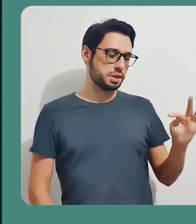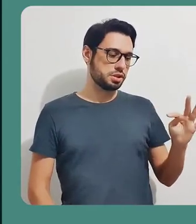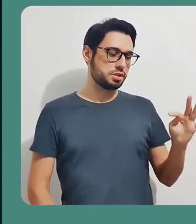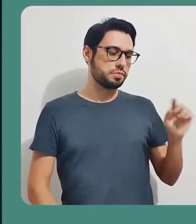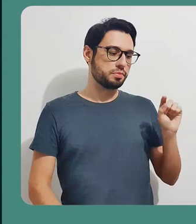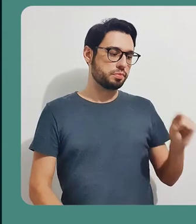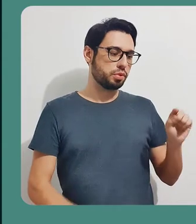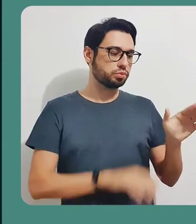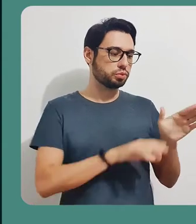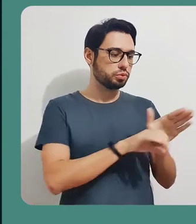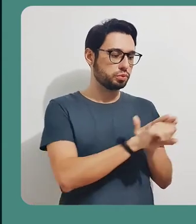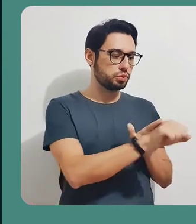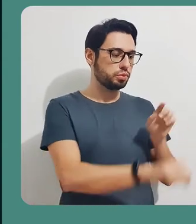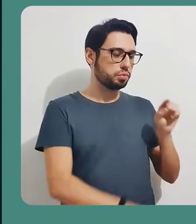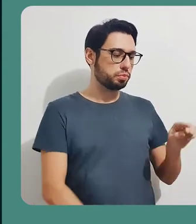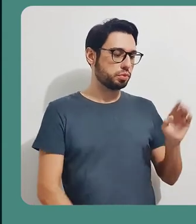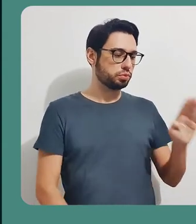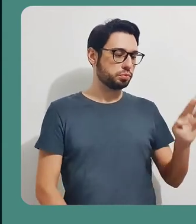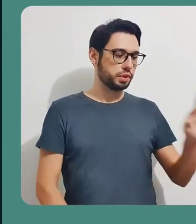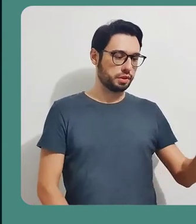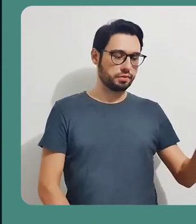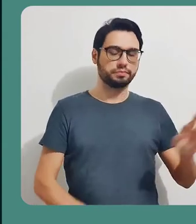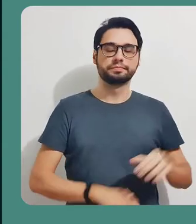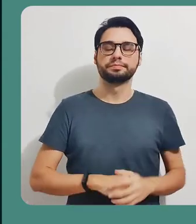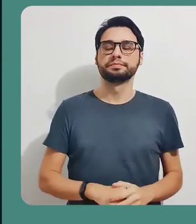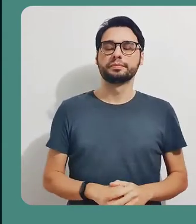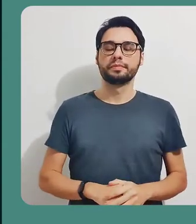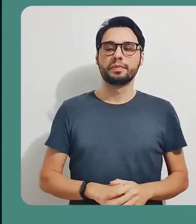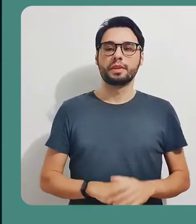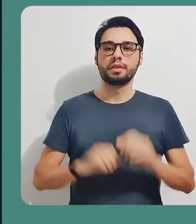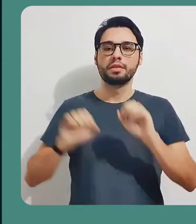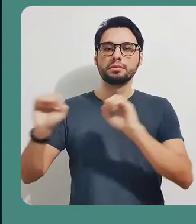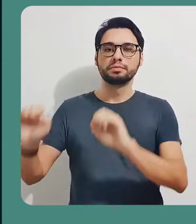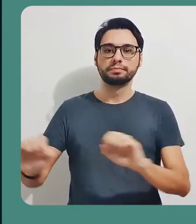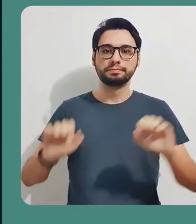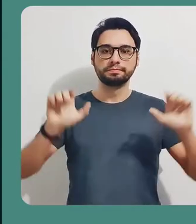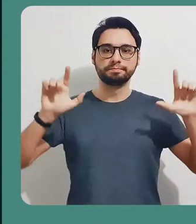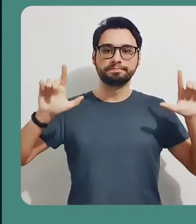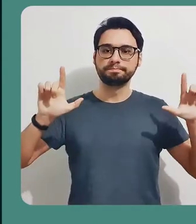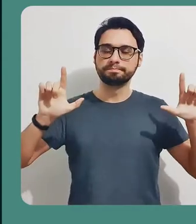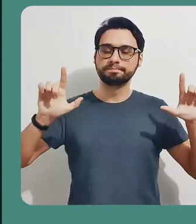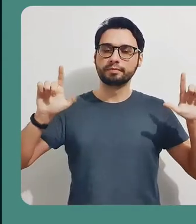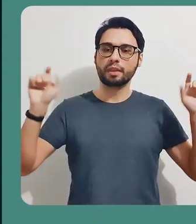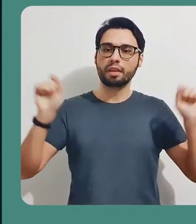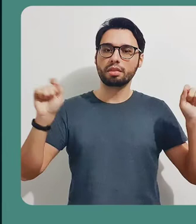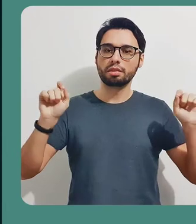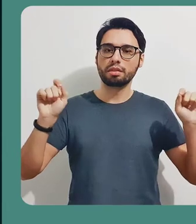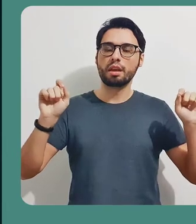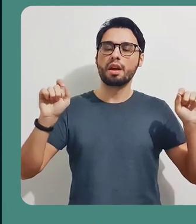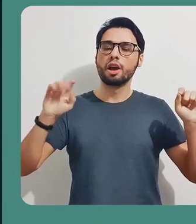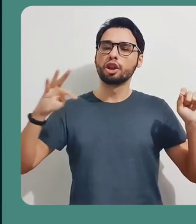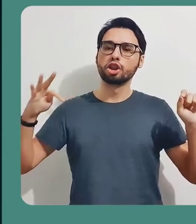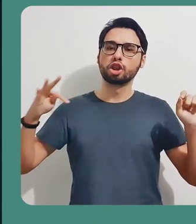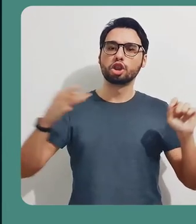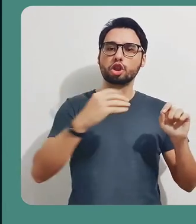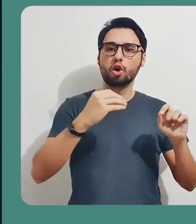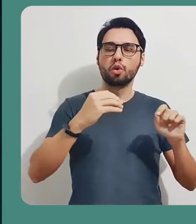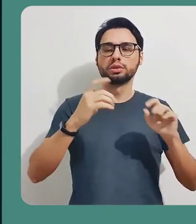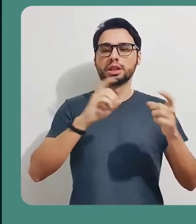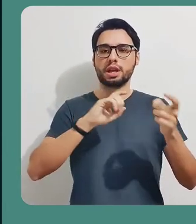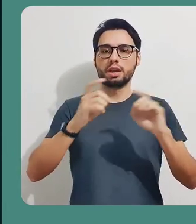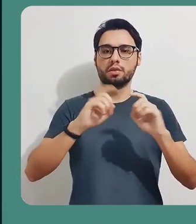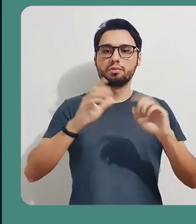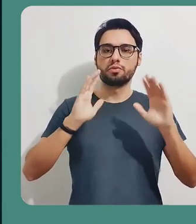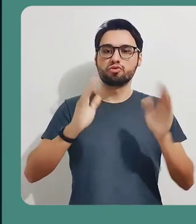Google, você pode digitar o seguinte endereço serviço eletrônico, meet.google.br. Aqui nesta tela inicial,